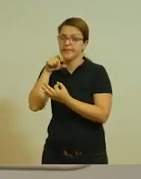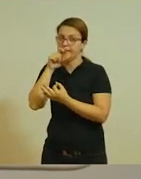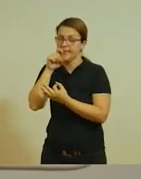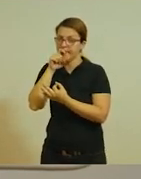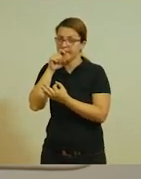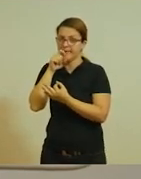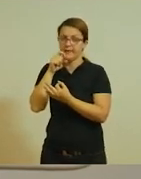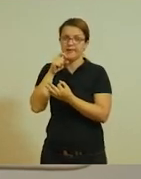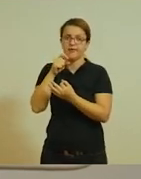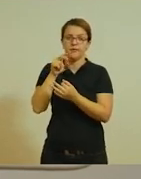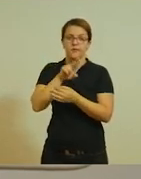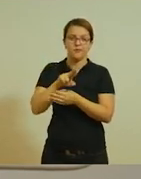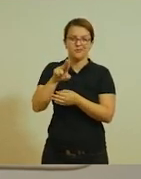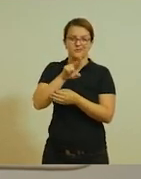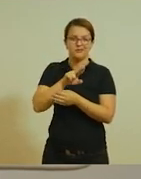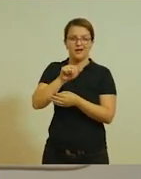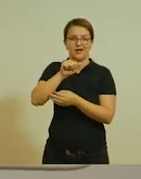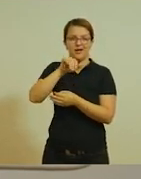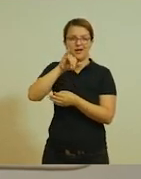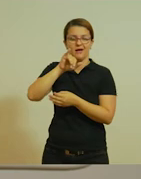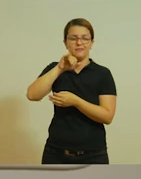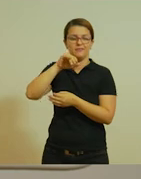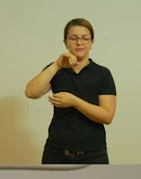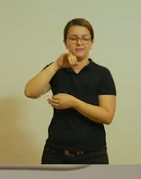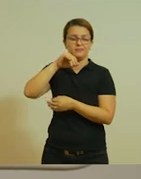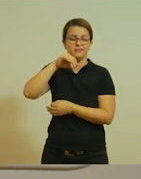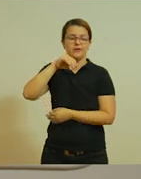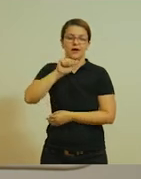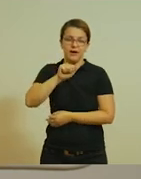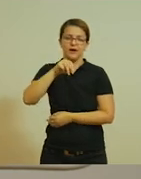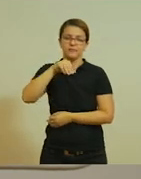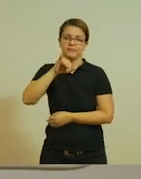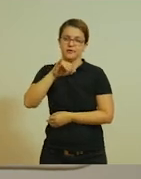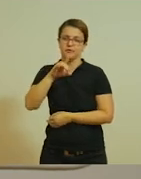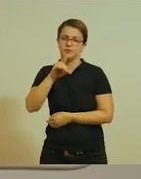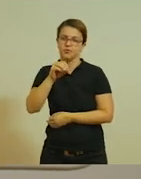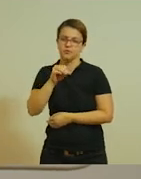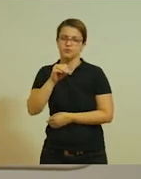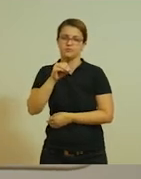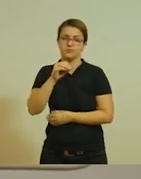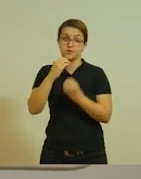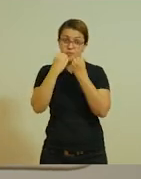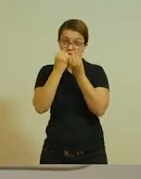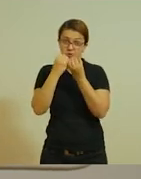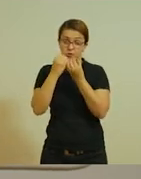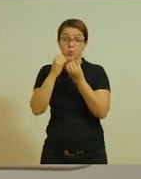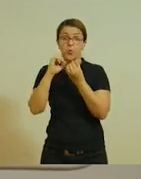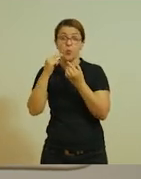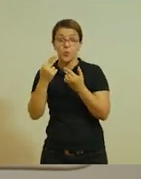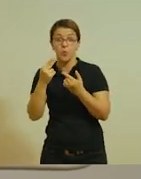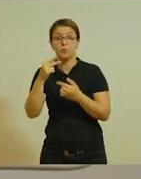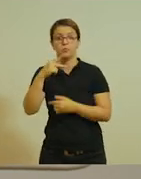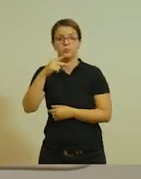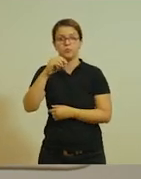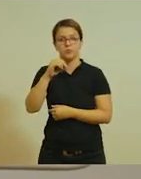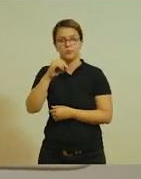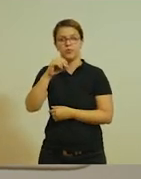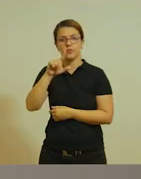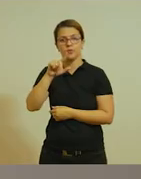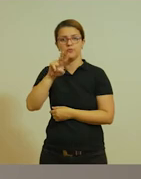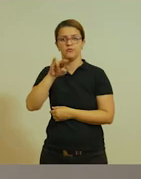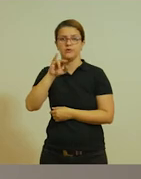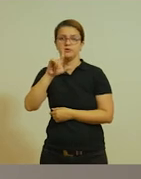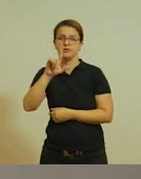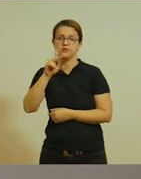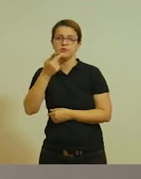amido de milho ou polvilho bem branquinho e vá despejando aqui dentro, até que